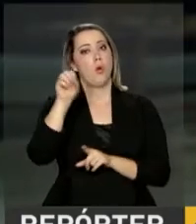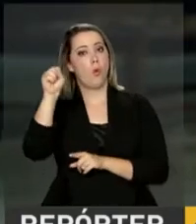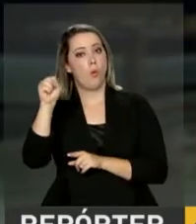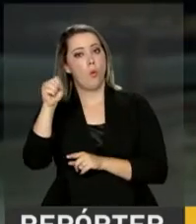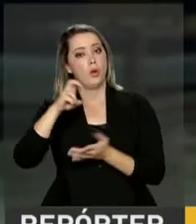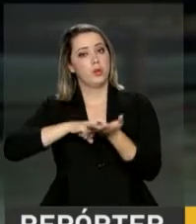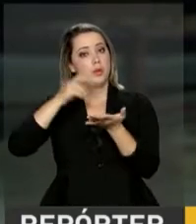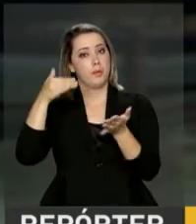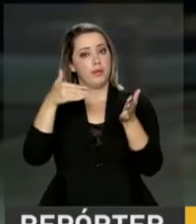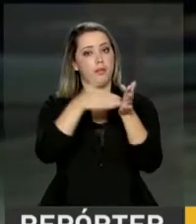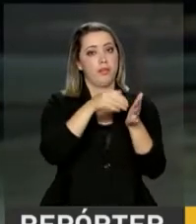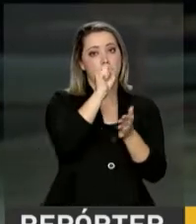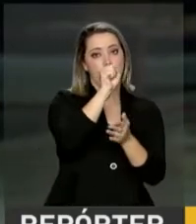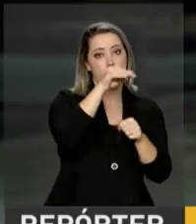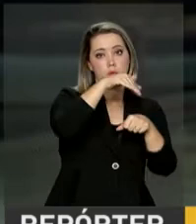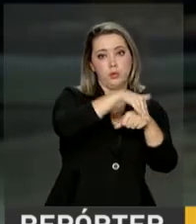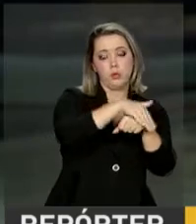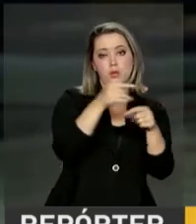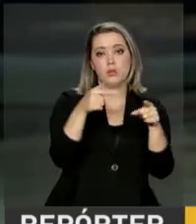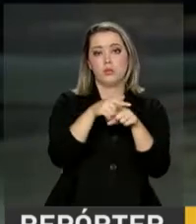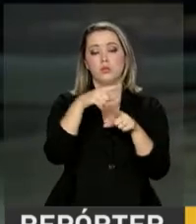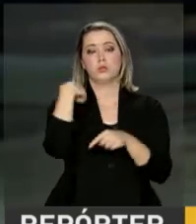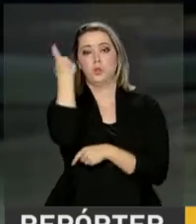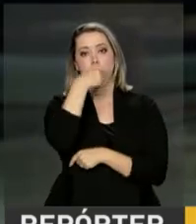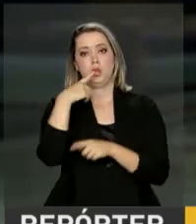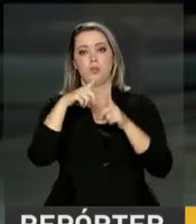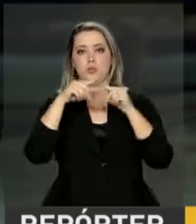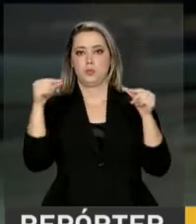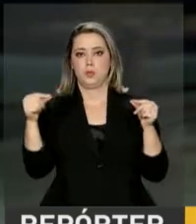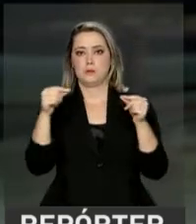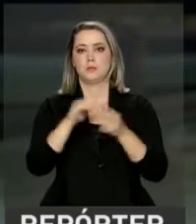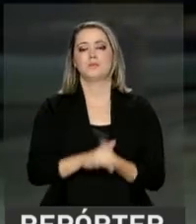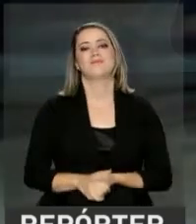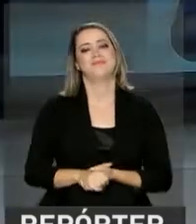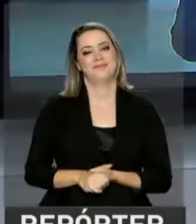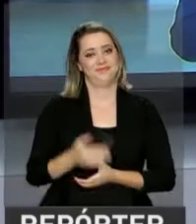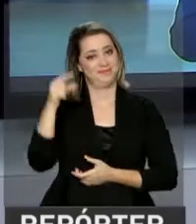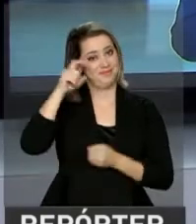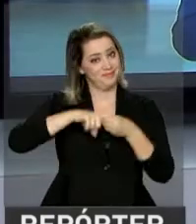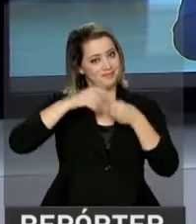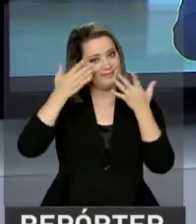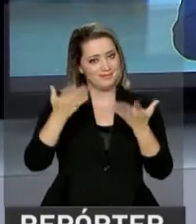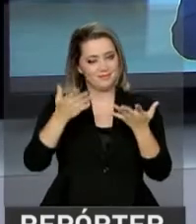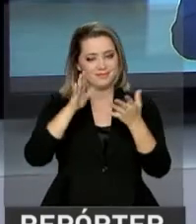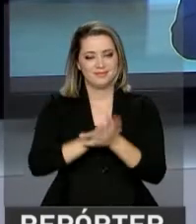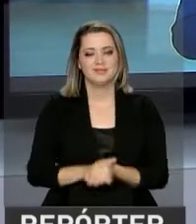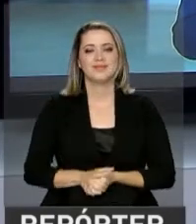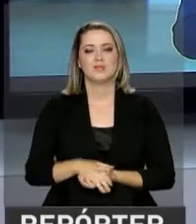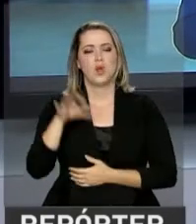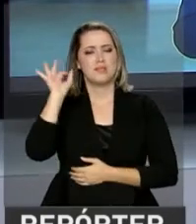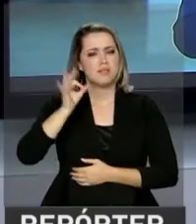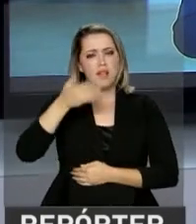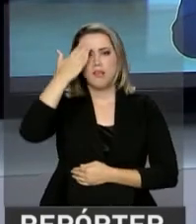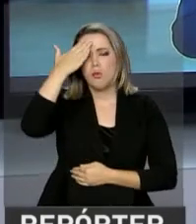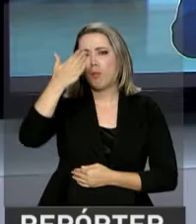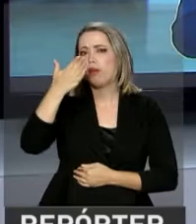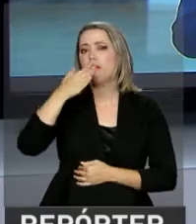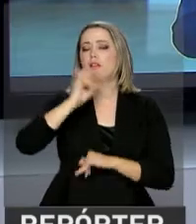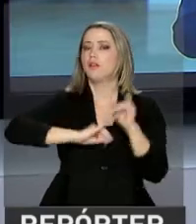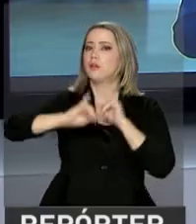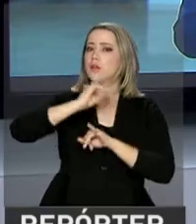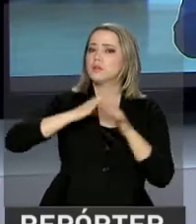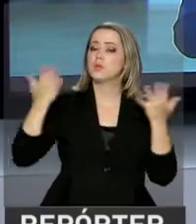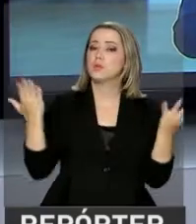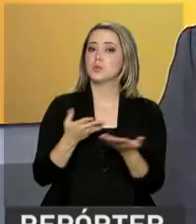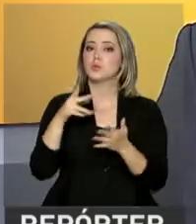8 da manhã às 8 da noite, pelo horário de Brasília. Eu volto com você aí no estúdio, Leandro. Tá ok, Ney. Obrigado pelas suas informações